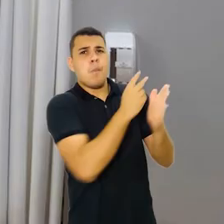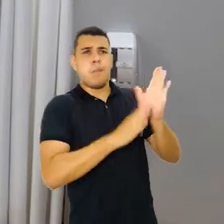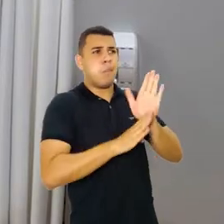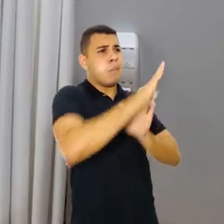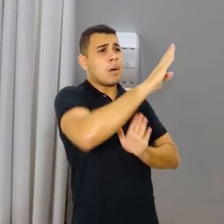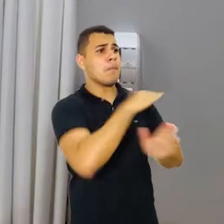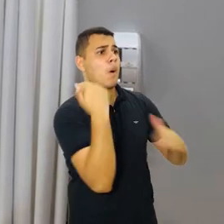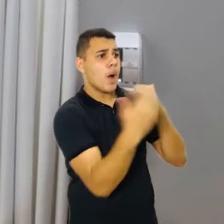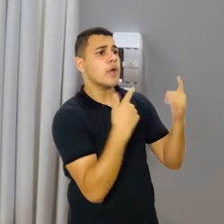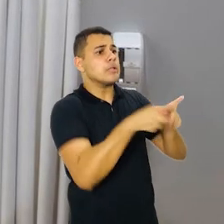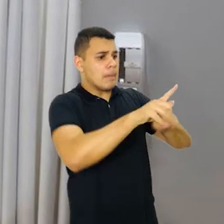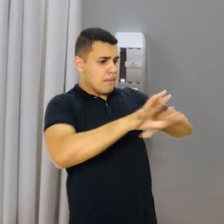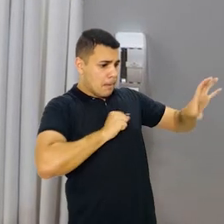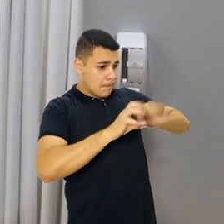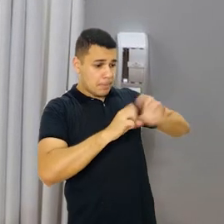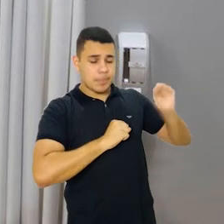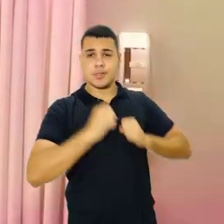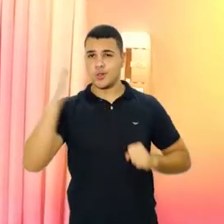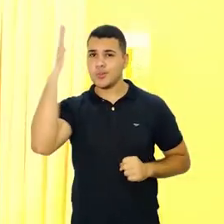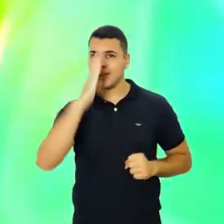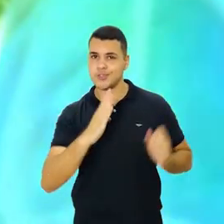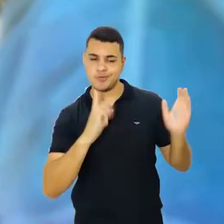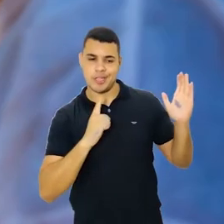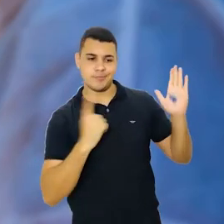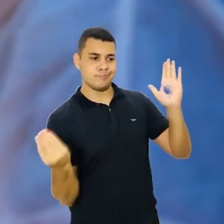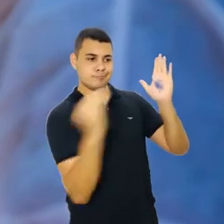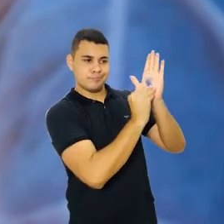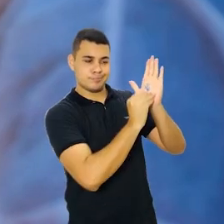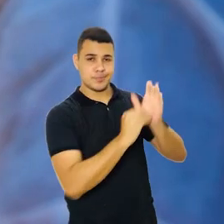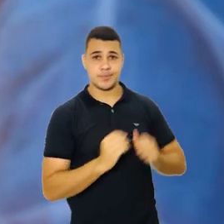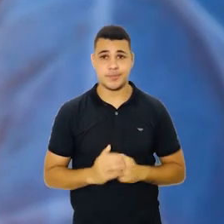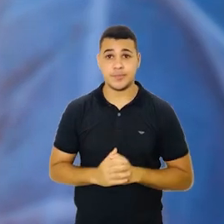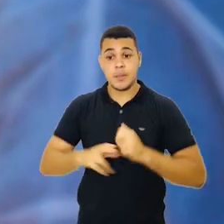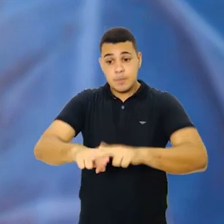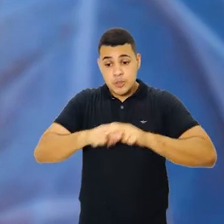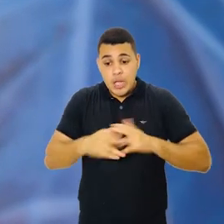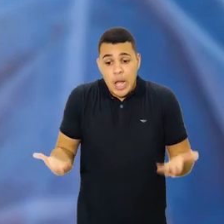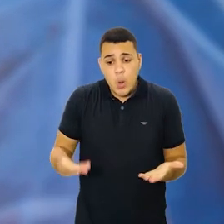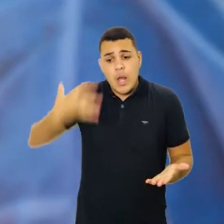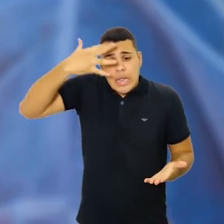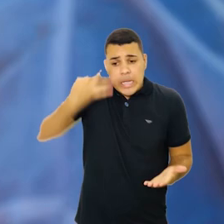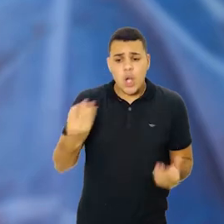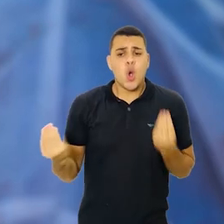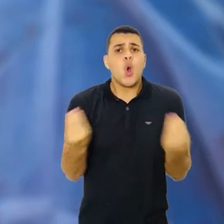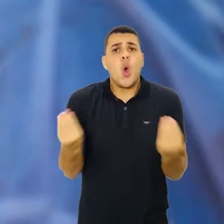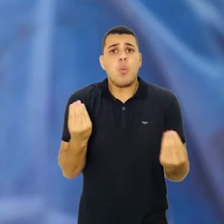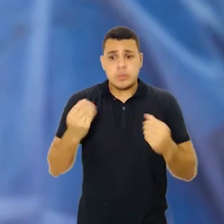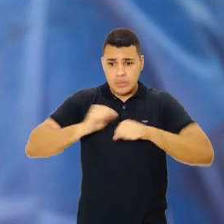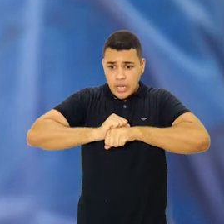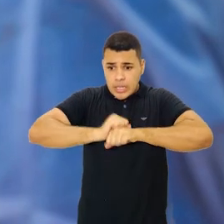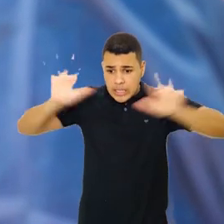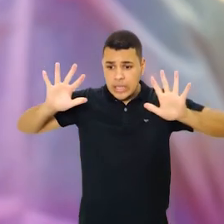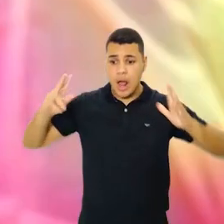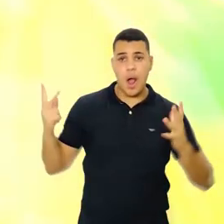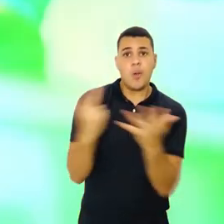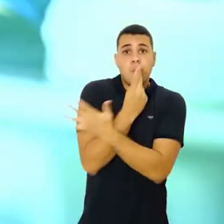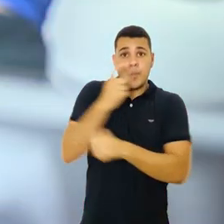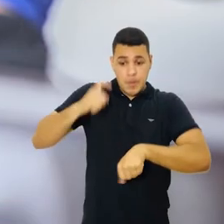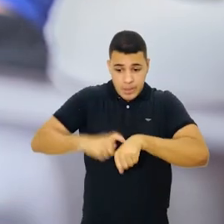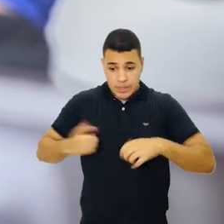as maiores estatísticas de contágio e óbitos no mundo. Para compreender melhor a